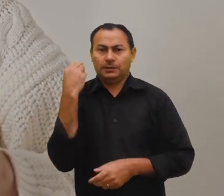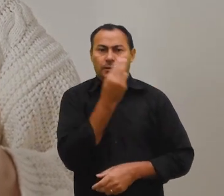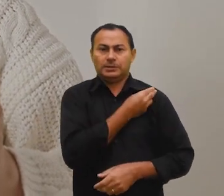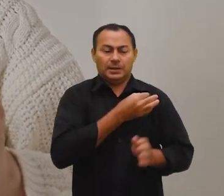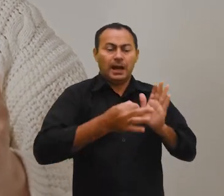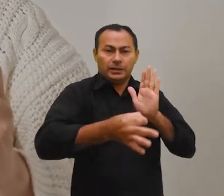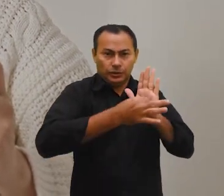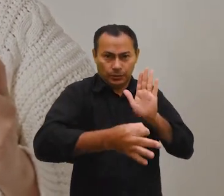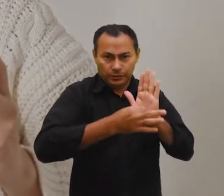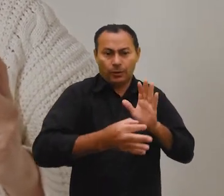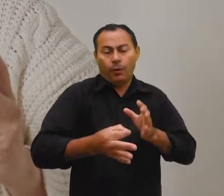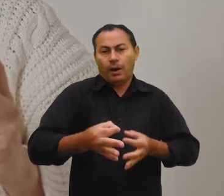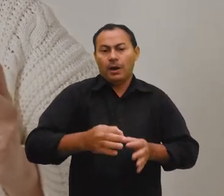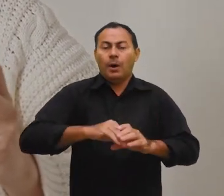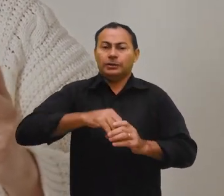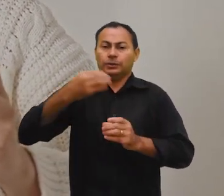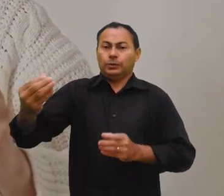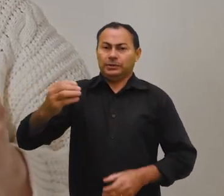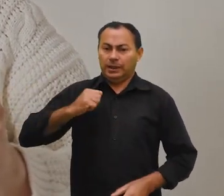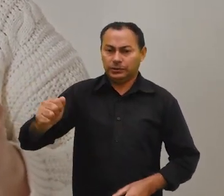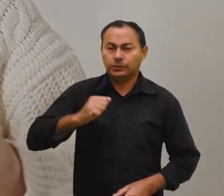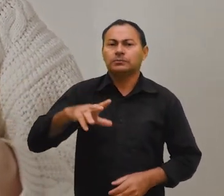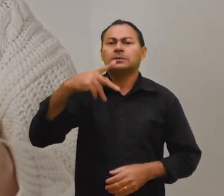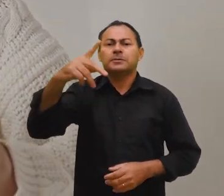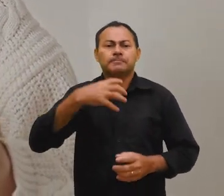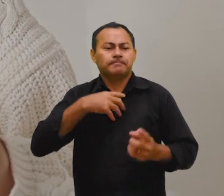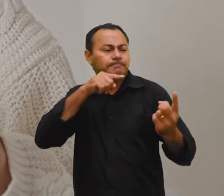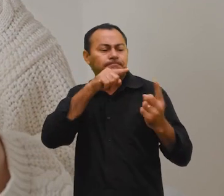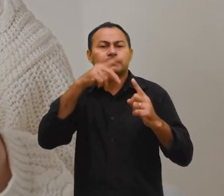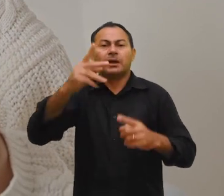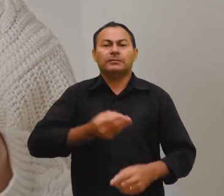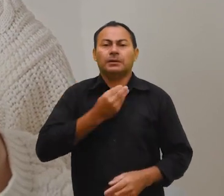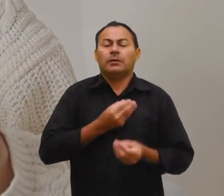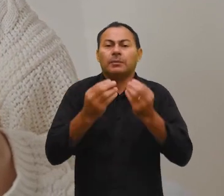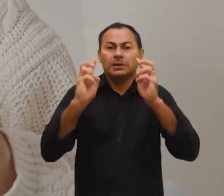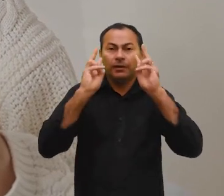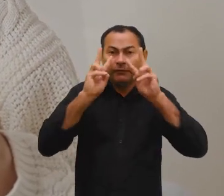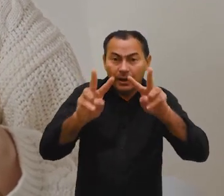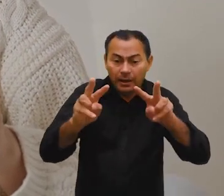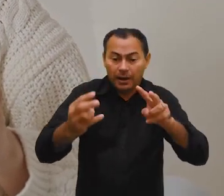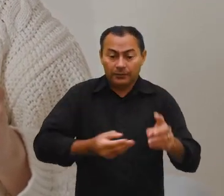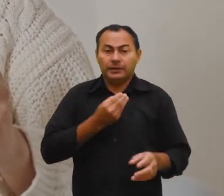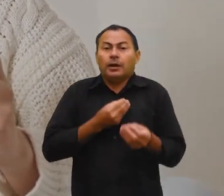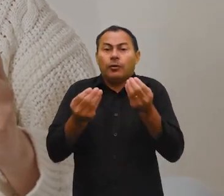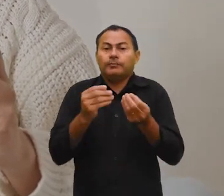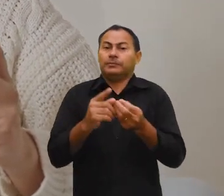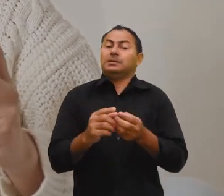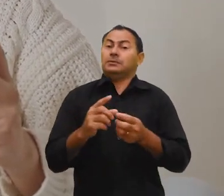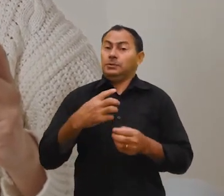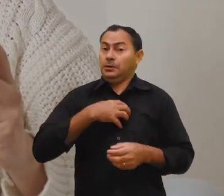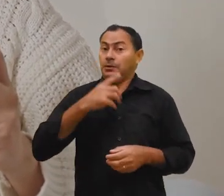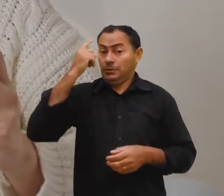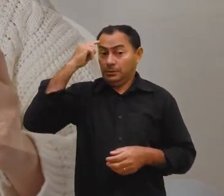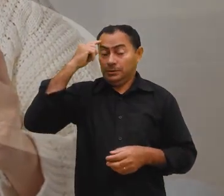nossas atitudes. Qual é a sua perspectiva de vida? Como você enxerga a vida? Esta é uma questão